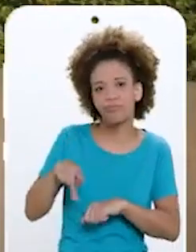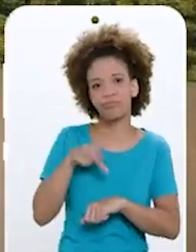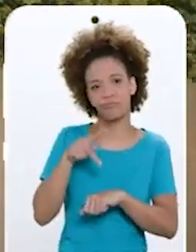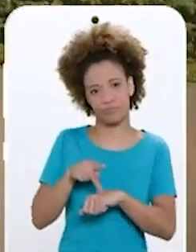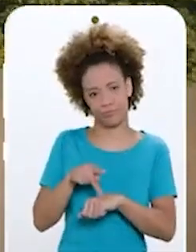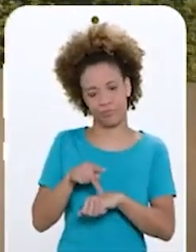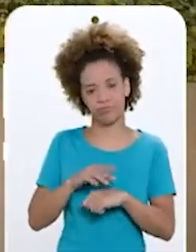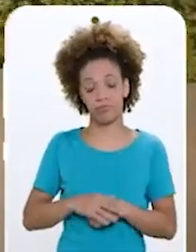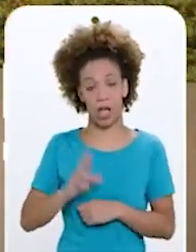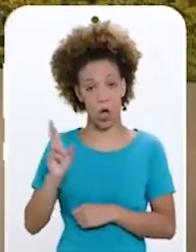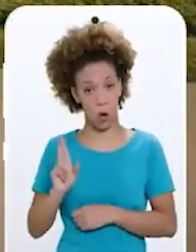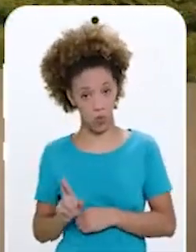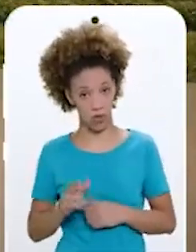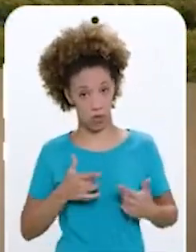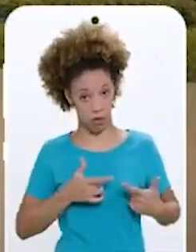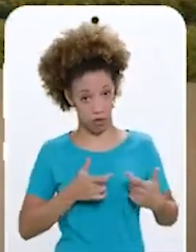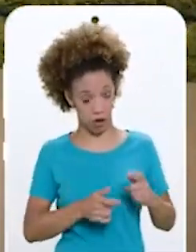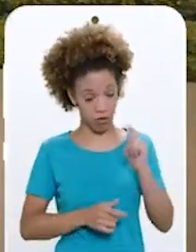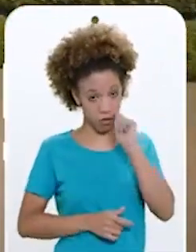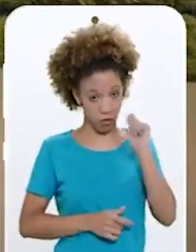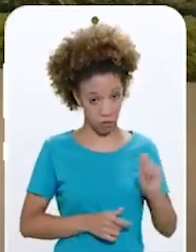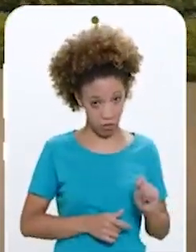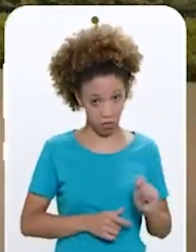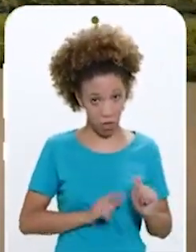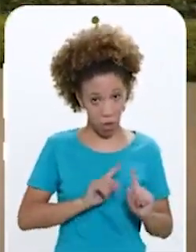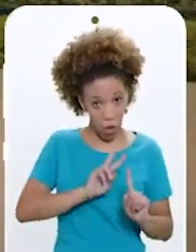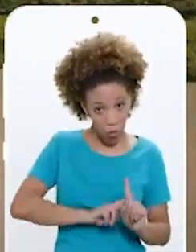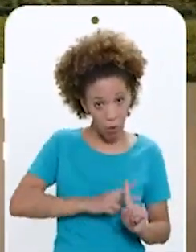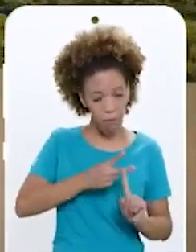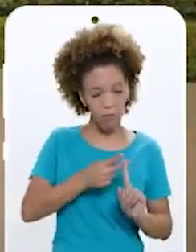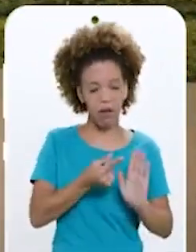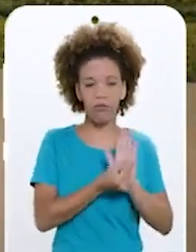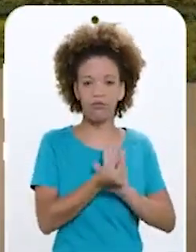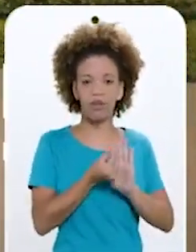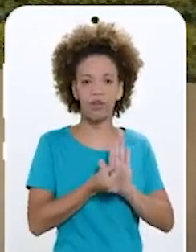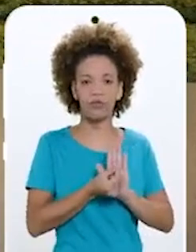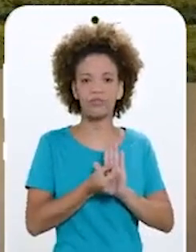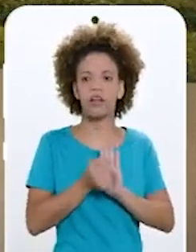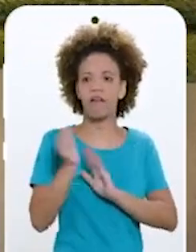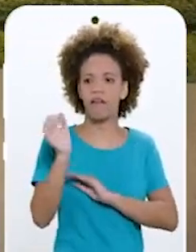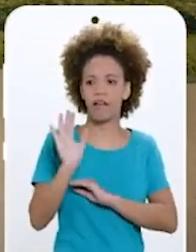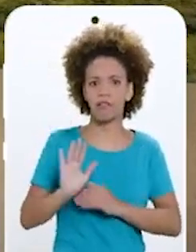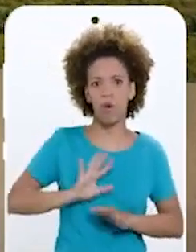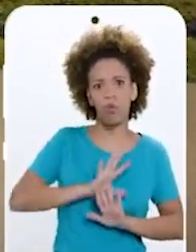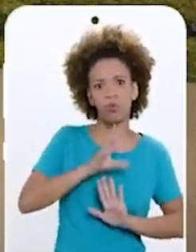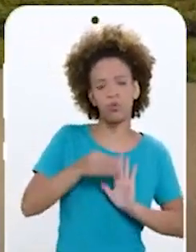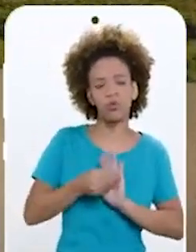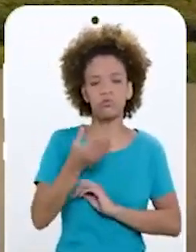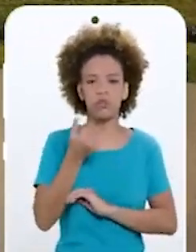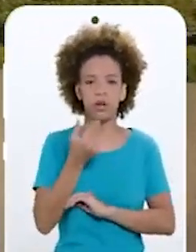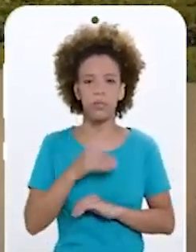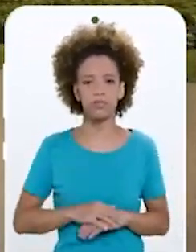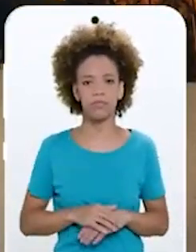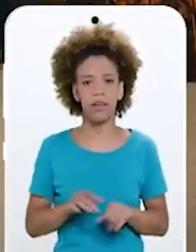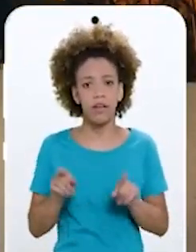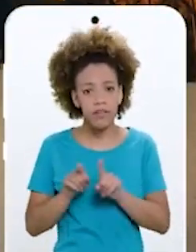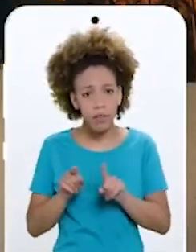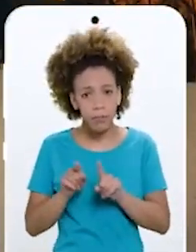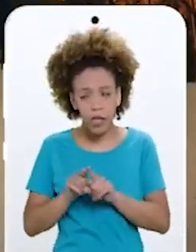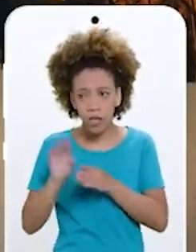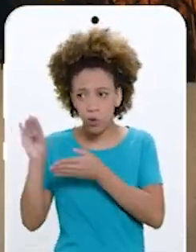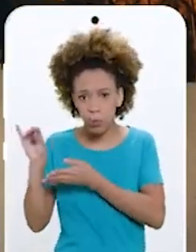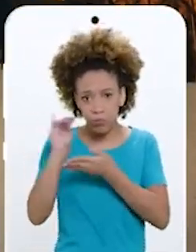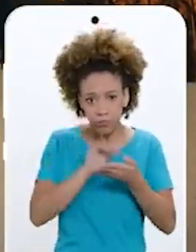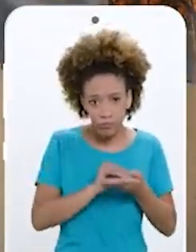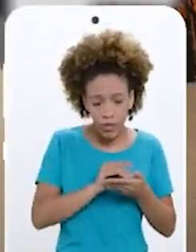a maior parte da Rússia E com a guerra na Ucrânia, eles mais do que dobraram de preço O que encareceu todos os nossos alimentos Também